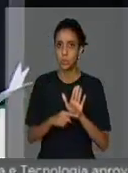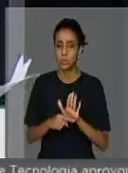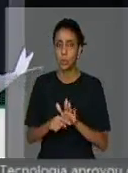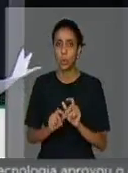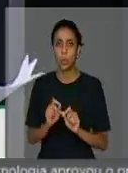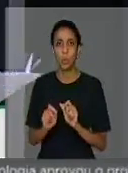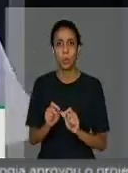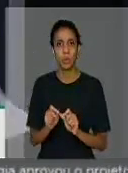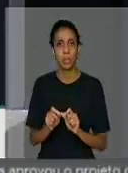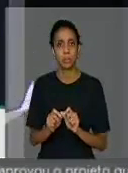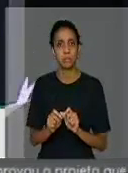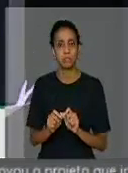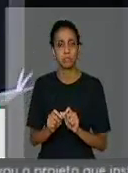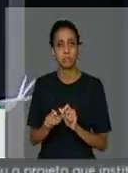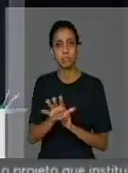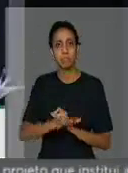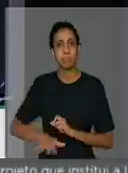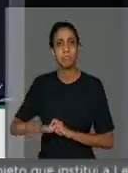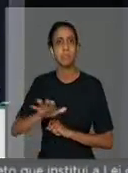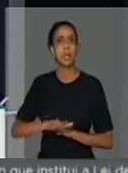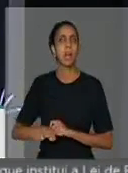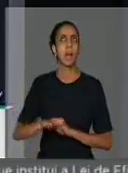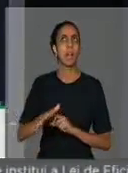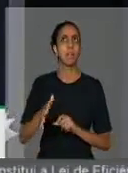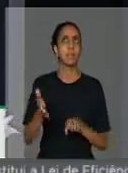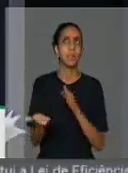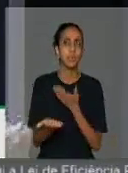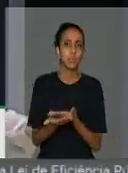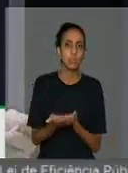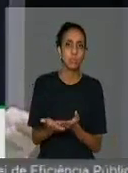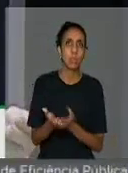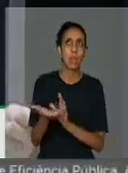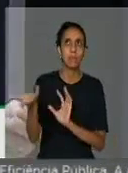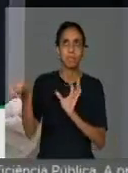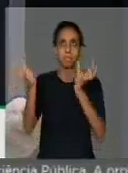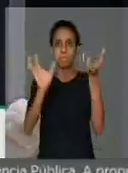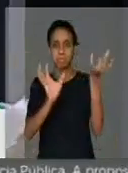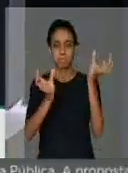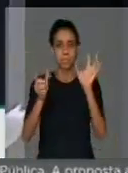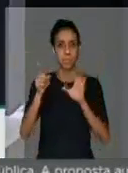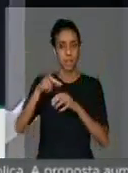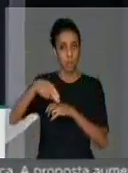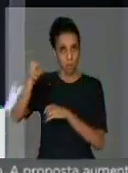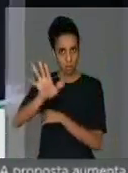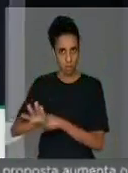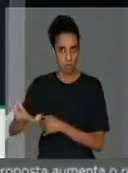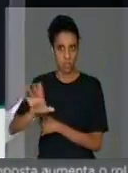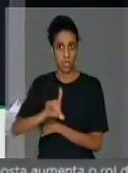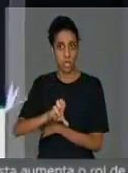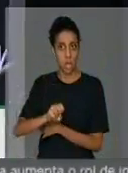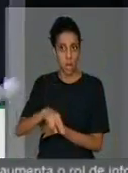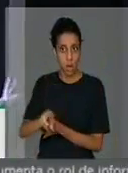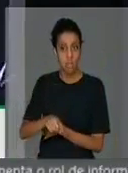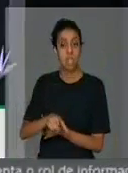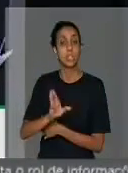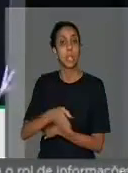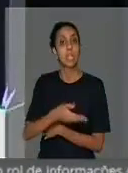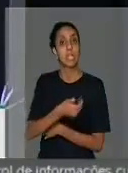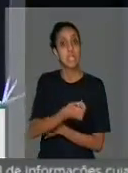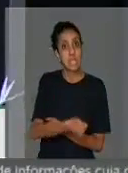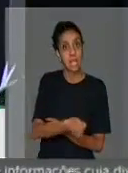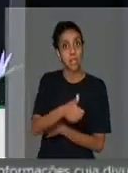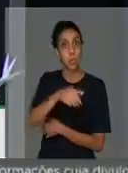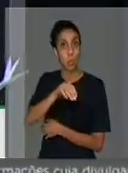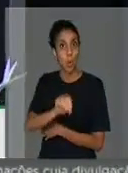climáticas e hídricas no Nordeste brasileiro, que é justamente o DENOX. O DENOX completou 108 anos de